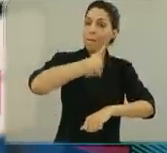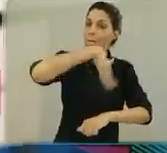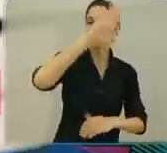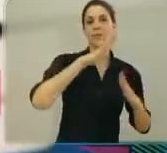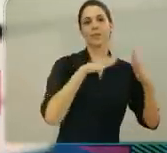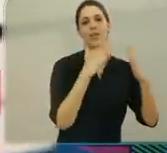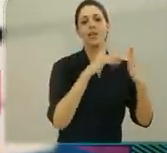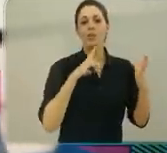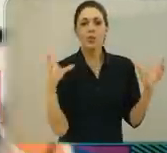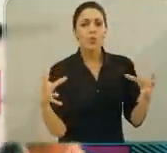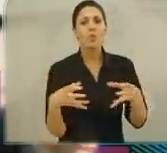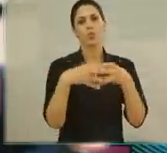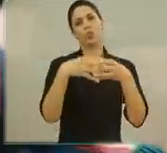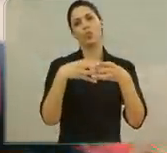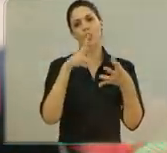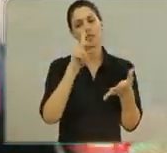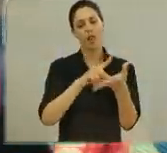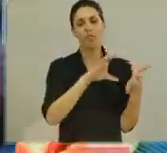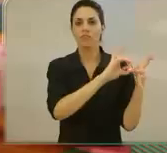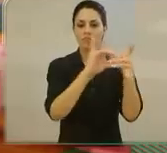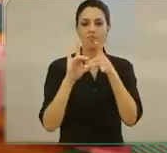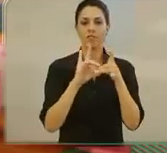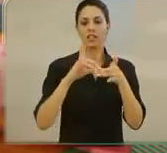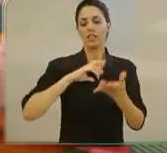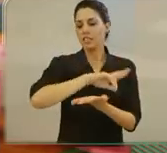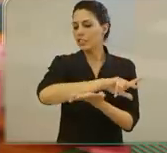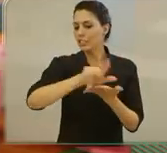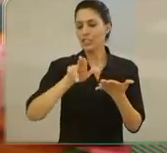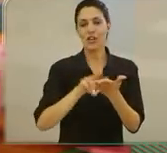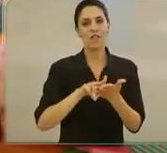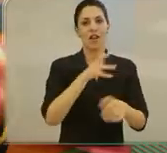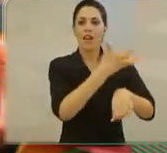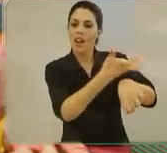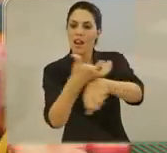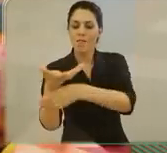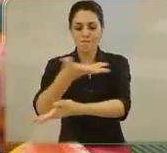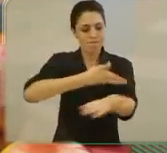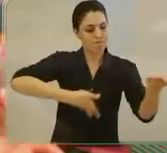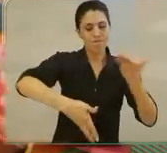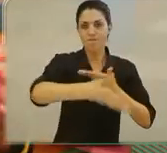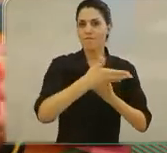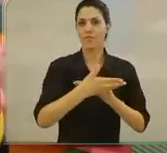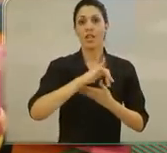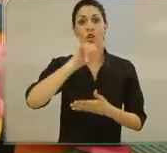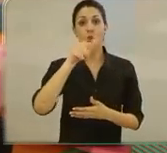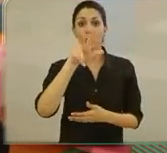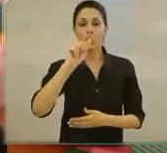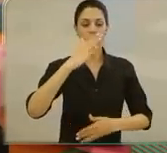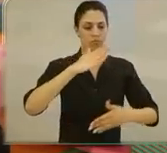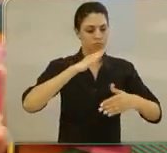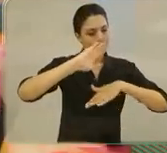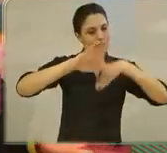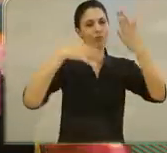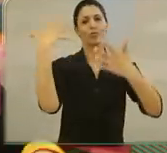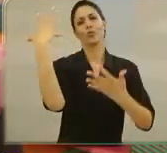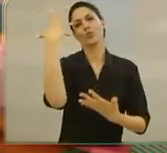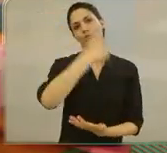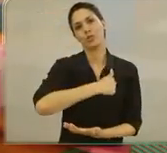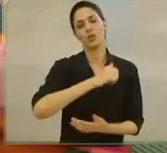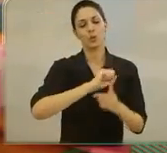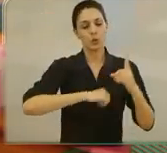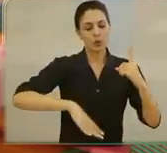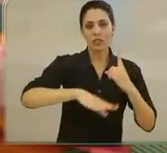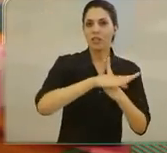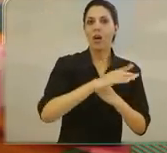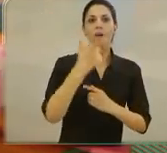no NH, praticando mais em casa. Então é um grupo, é uma equipe multidisciplinar. Eles ficam cuidando de retorno e a gente